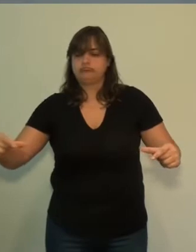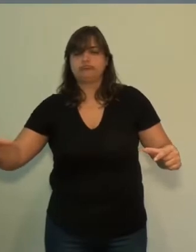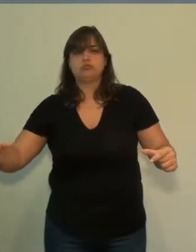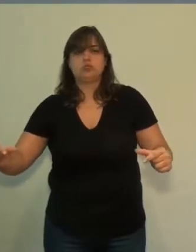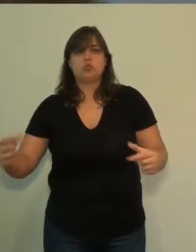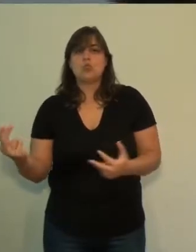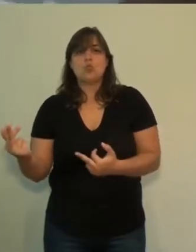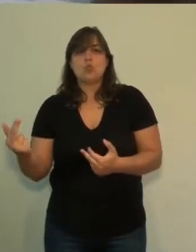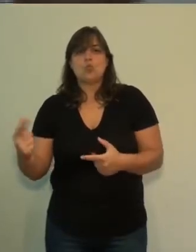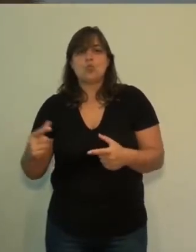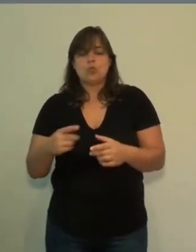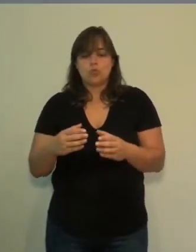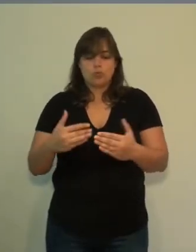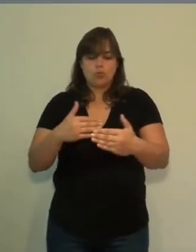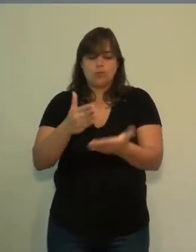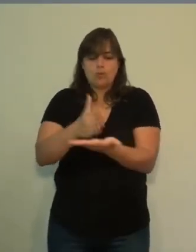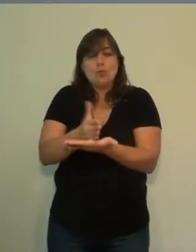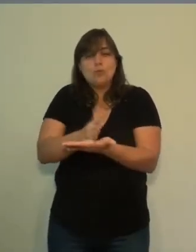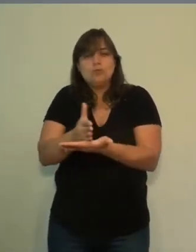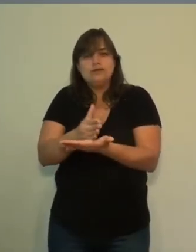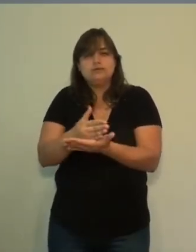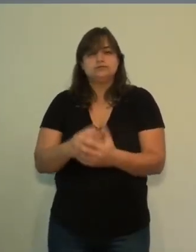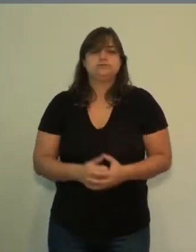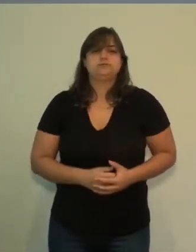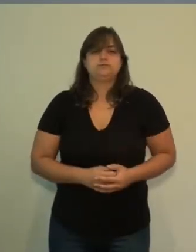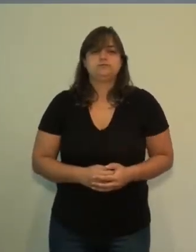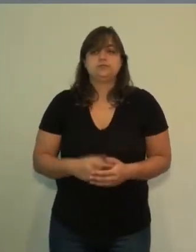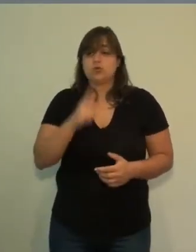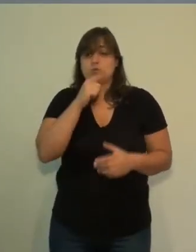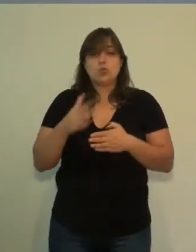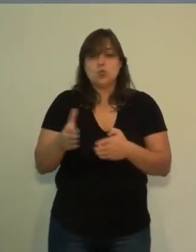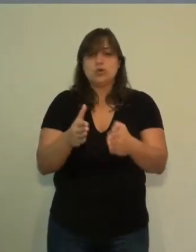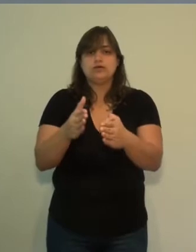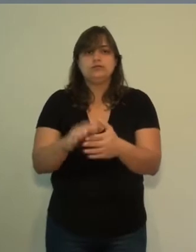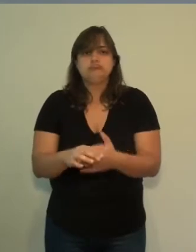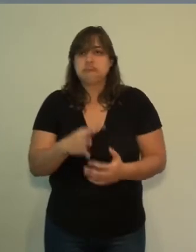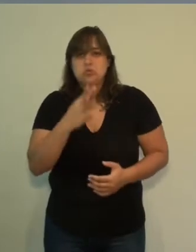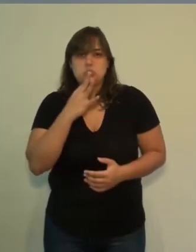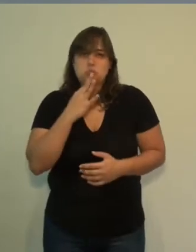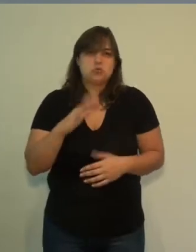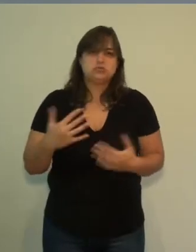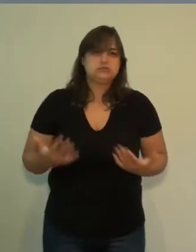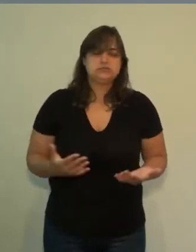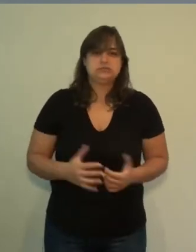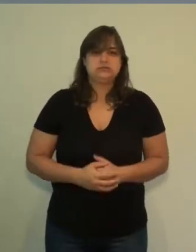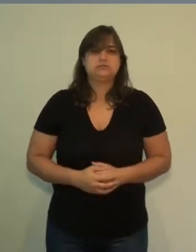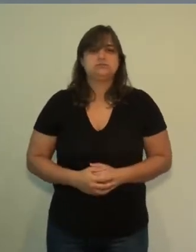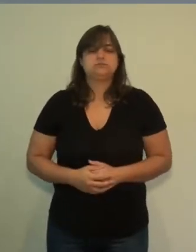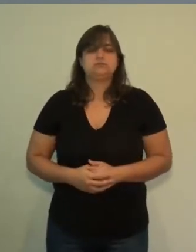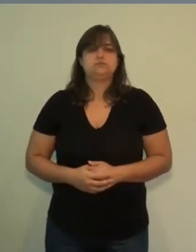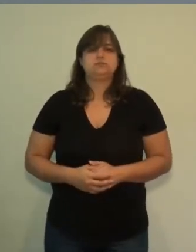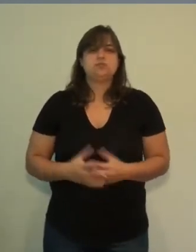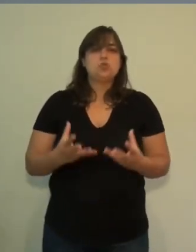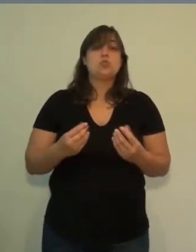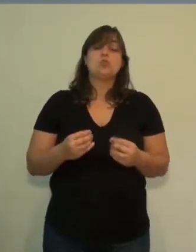fosse pelo meio da Catedral, aqui numa diagonal, e esse rio não era praticamente conhecido, eu pelo menos não conhecia.